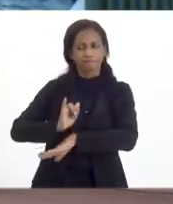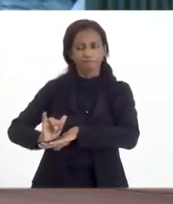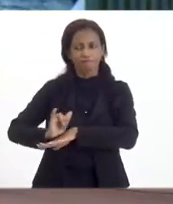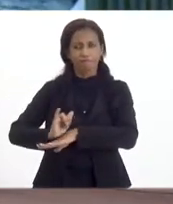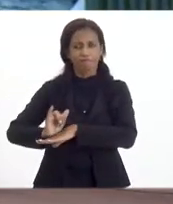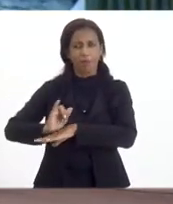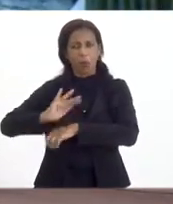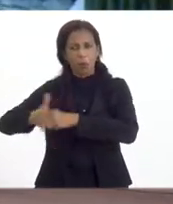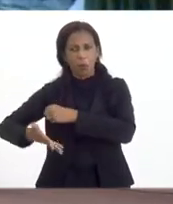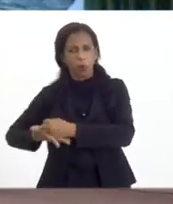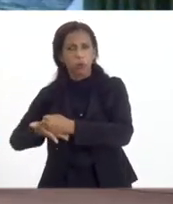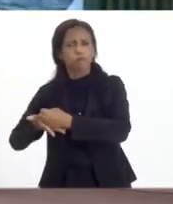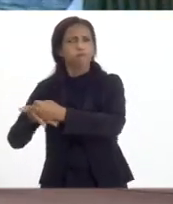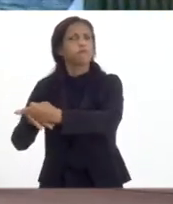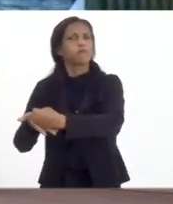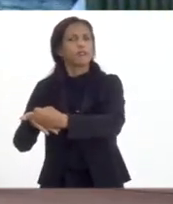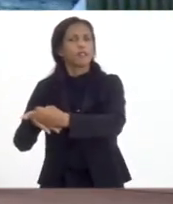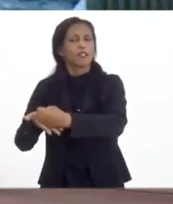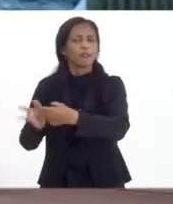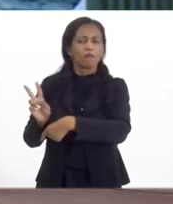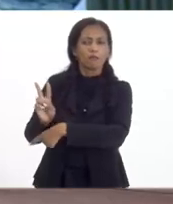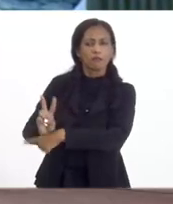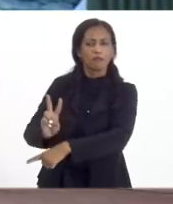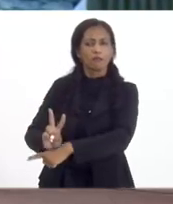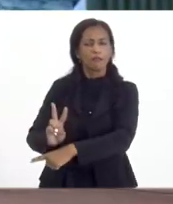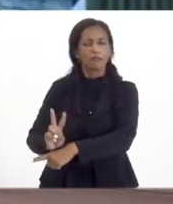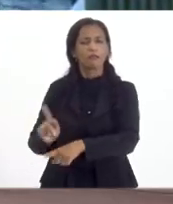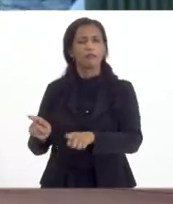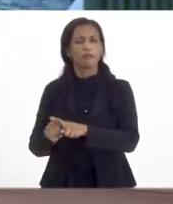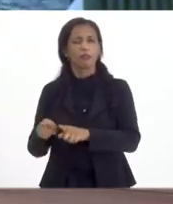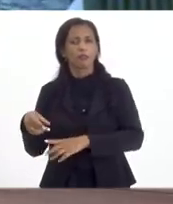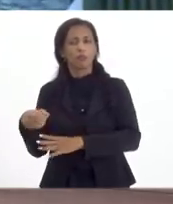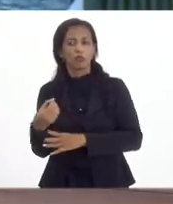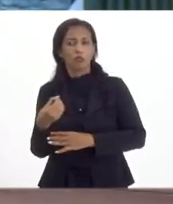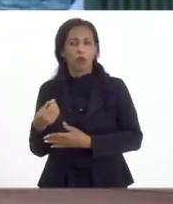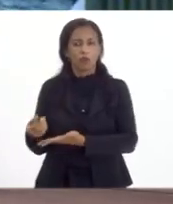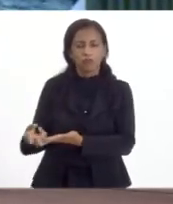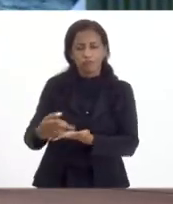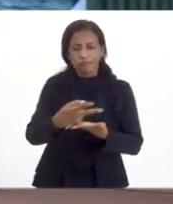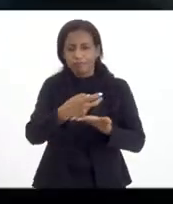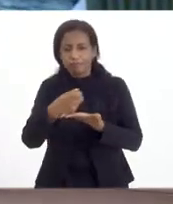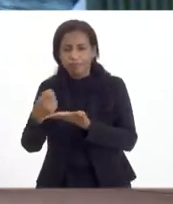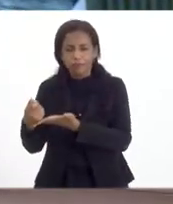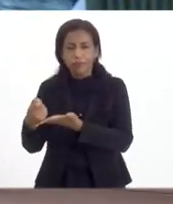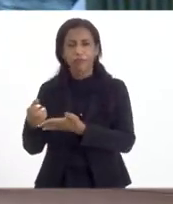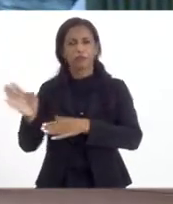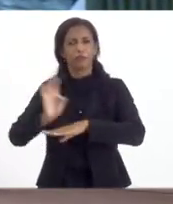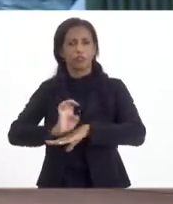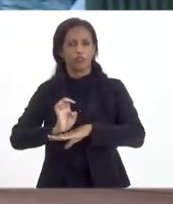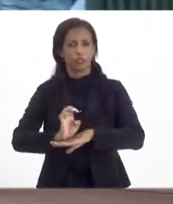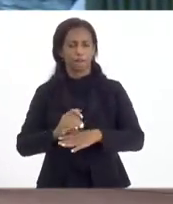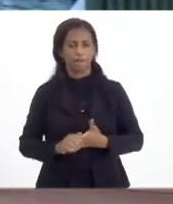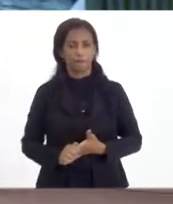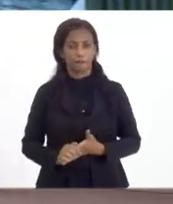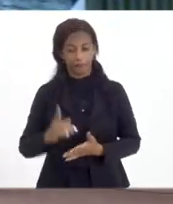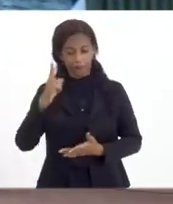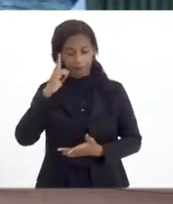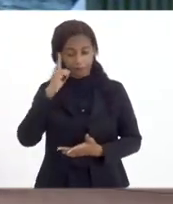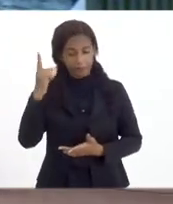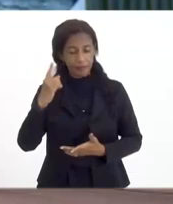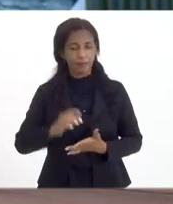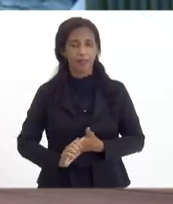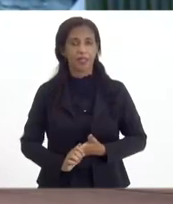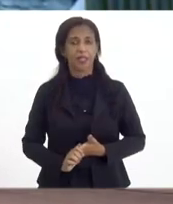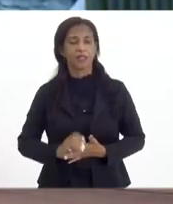de sustentabilidade, e preservação dos nossos recursos do Estado. E pensar isso,